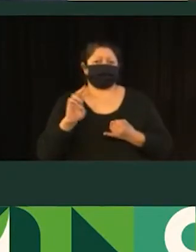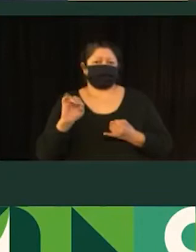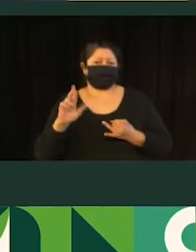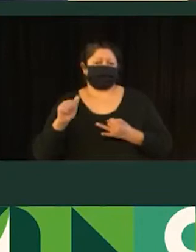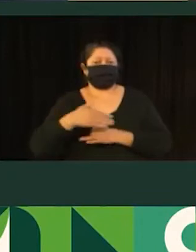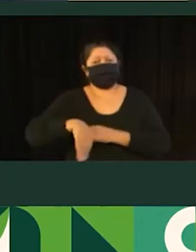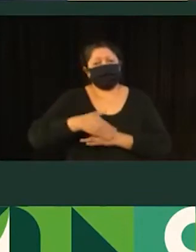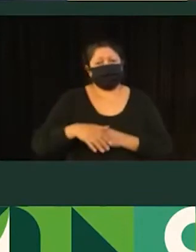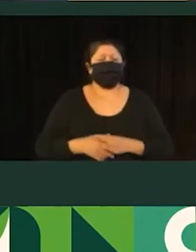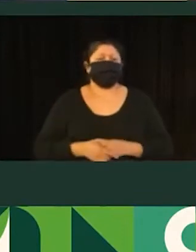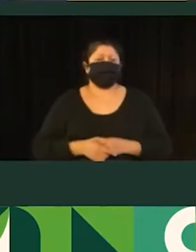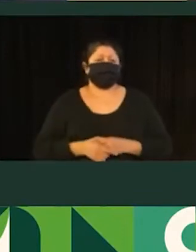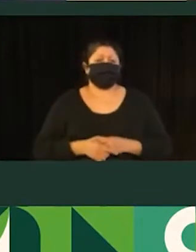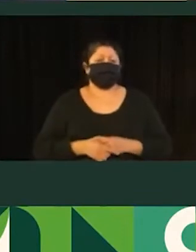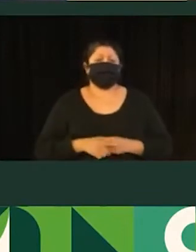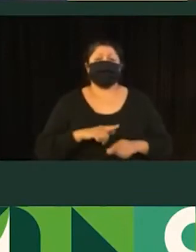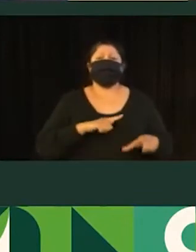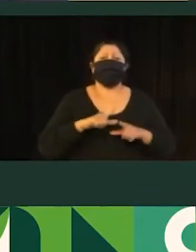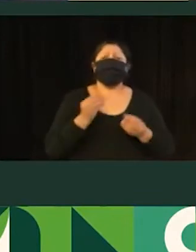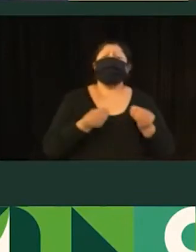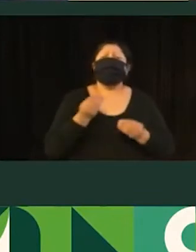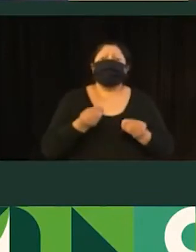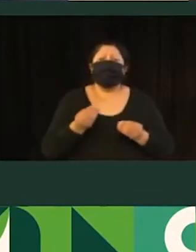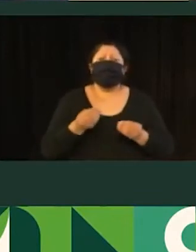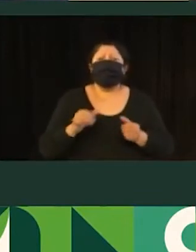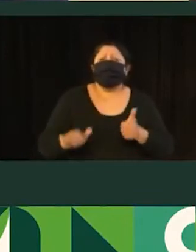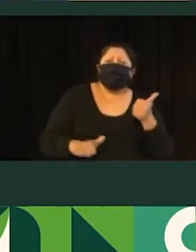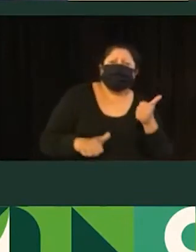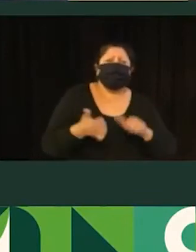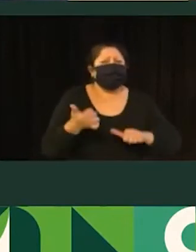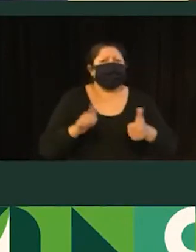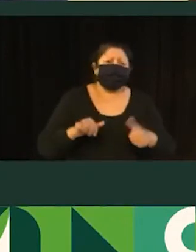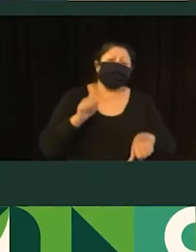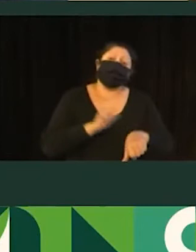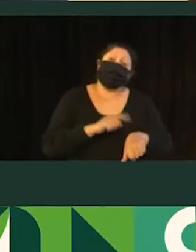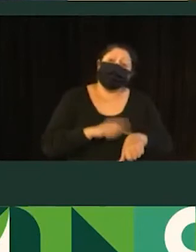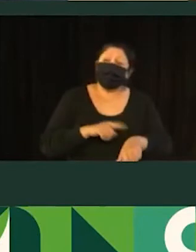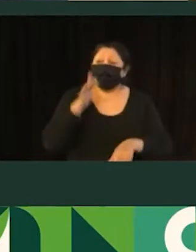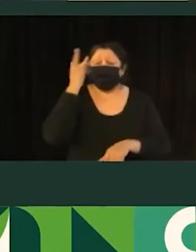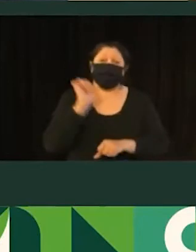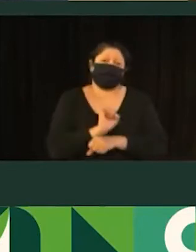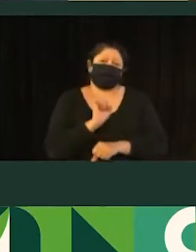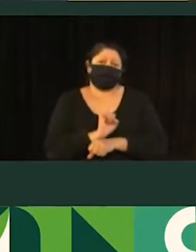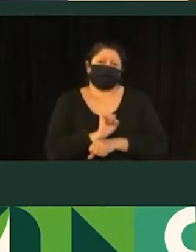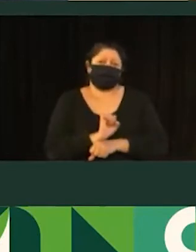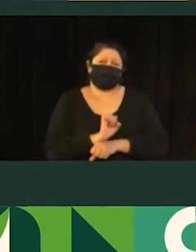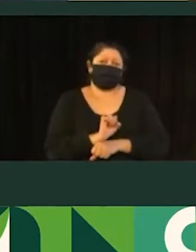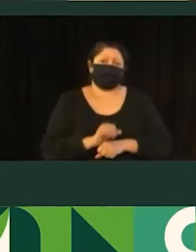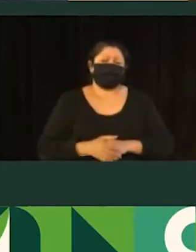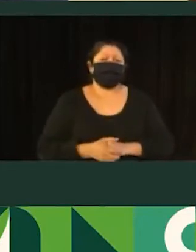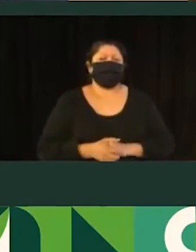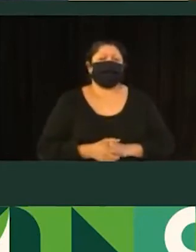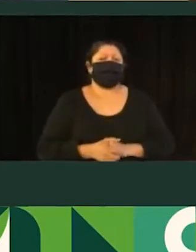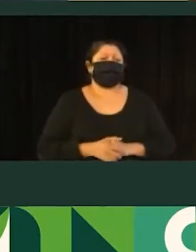Então, aqui, o nível de serviço, como que opera, então, em qualidade, em atraso para os usuários. Então, aqui, o nível A até o